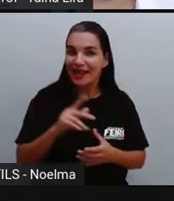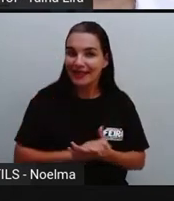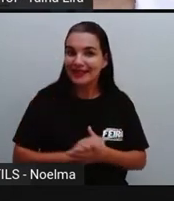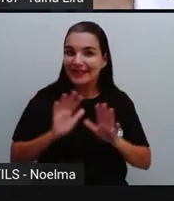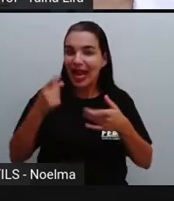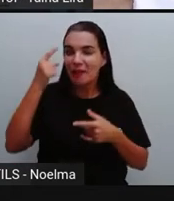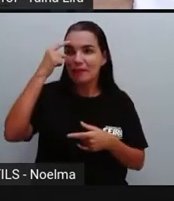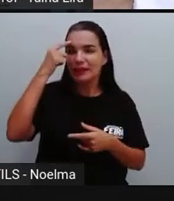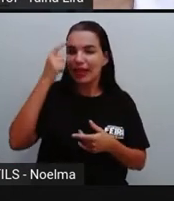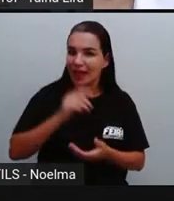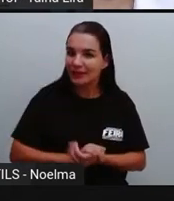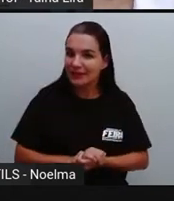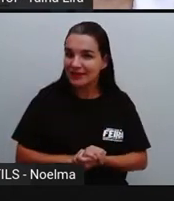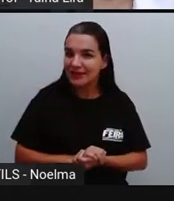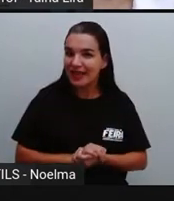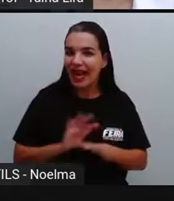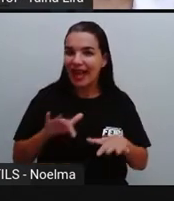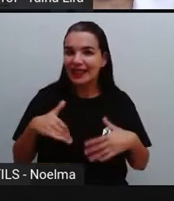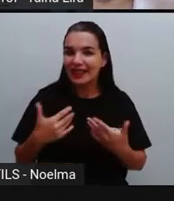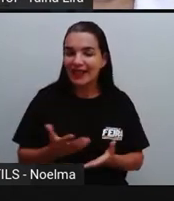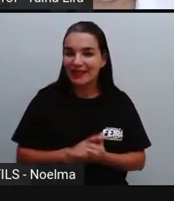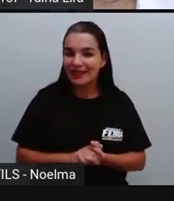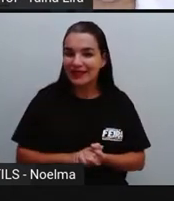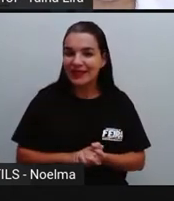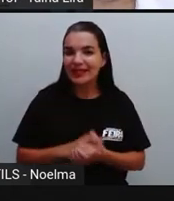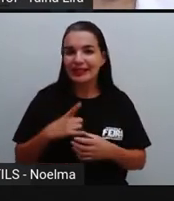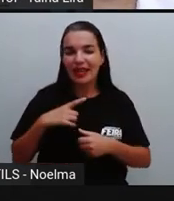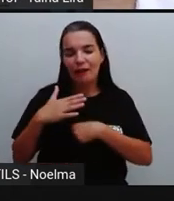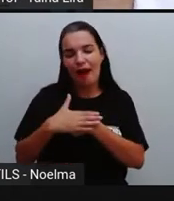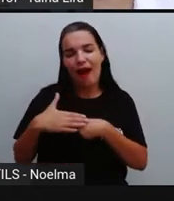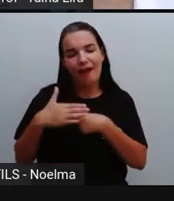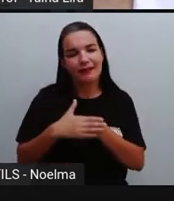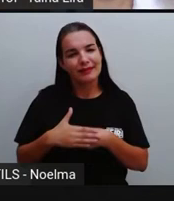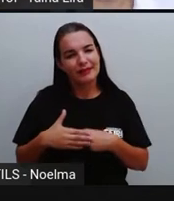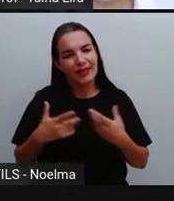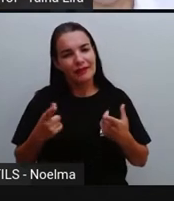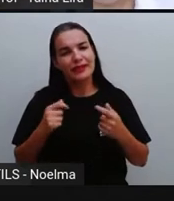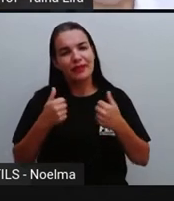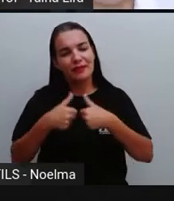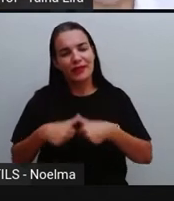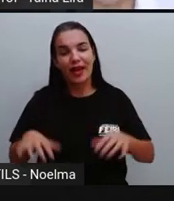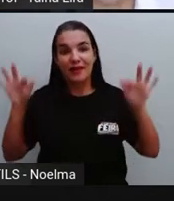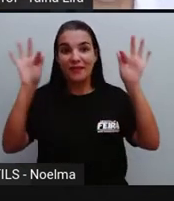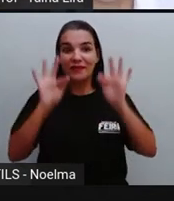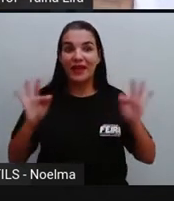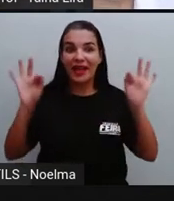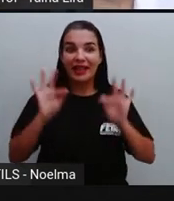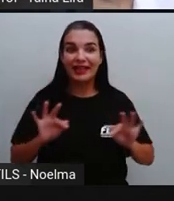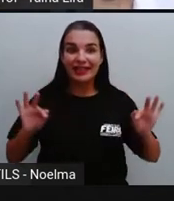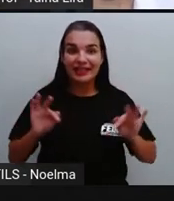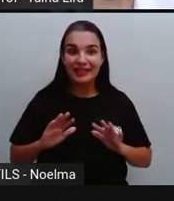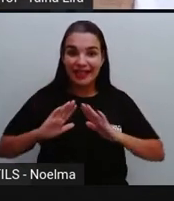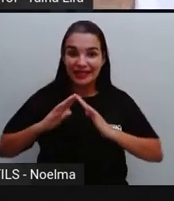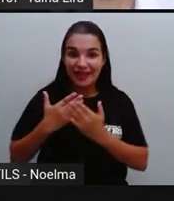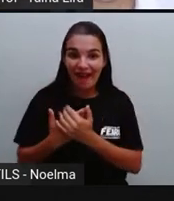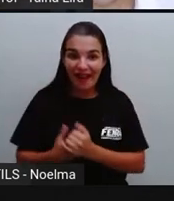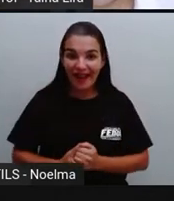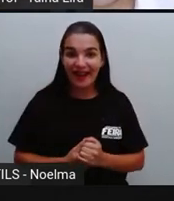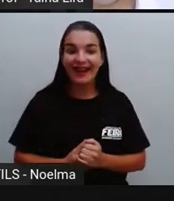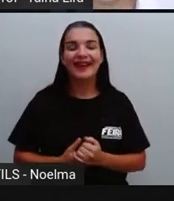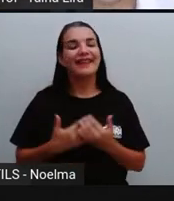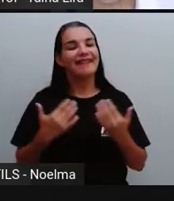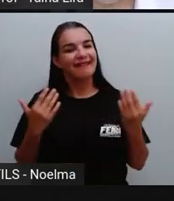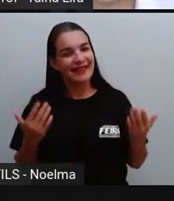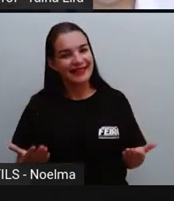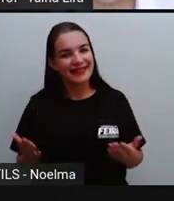pensar nisso? Como a gente pensa aí com todo carinho? Pra vocês ficarem felizes aí na escola? É,